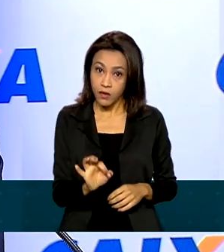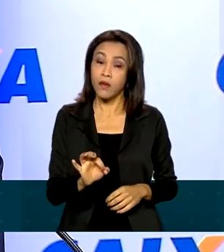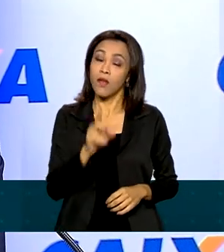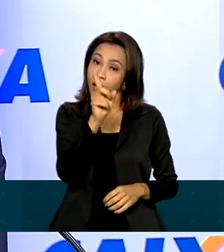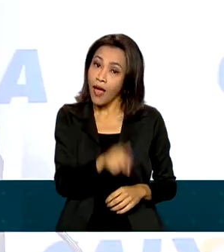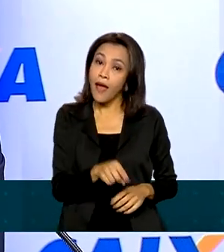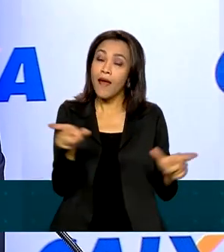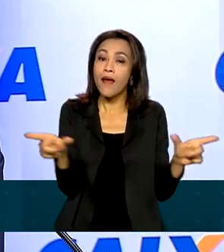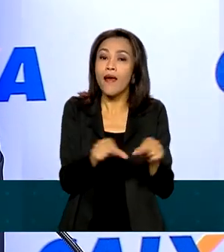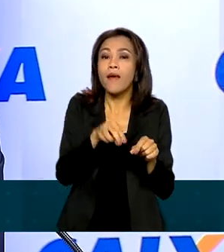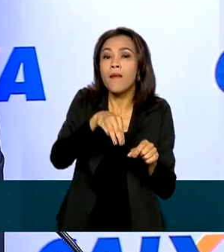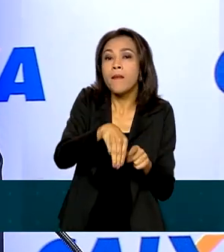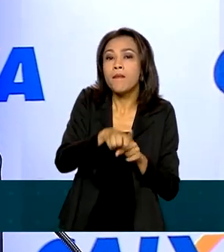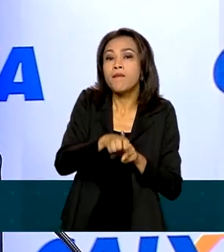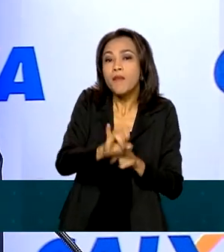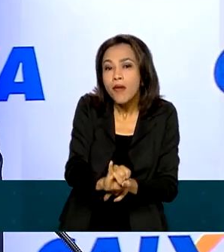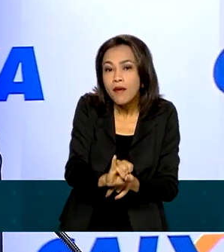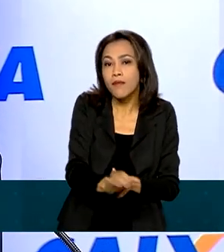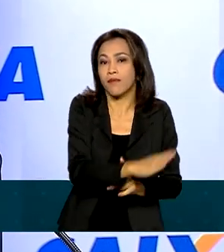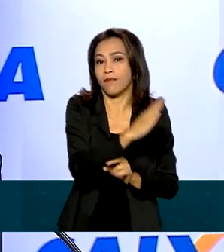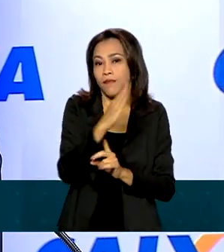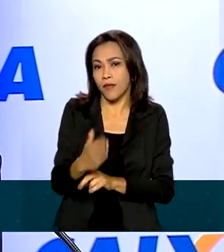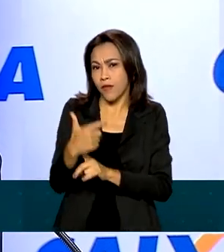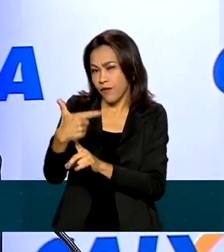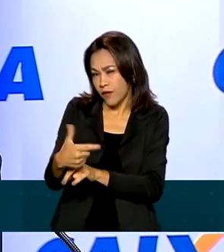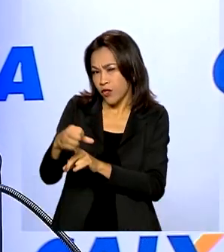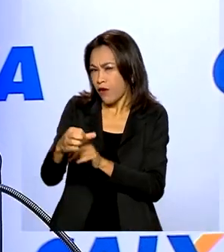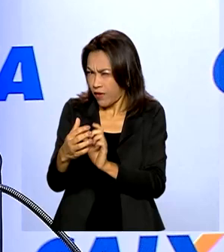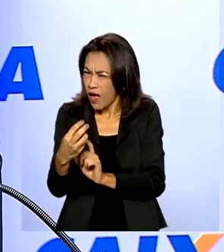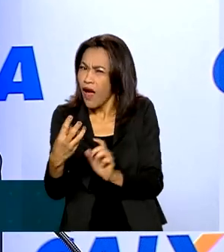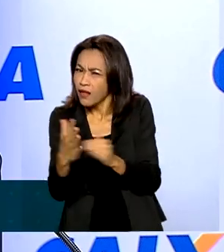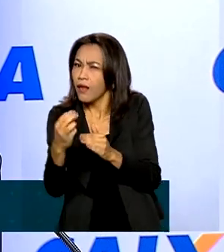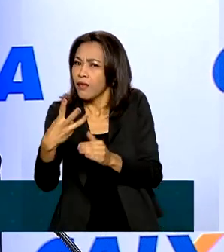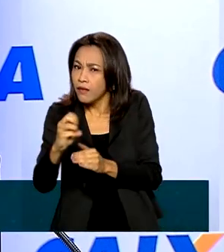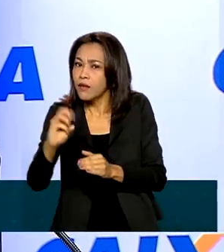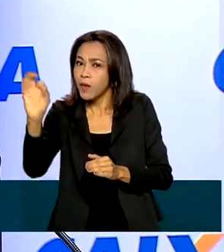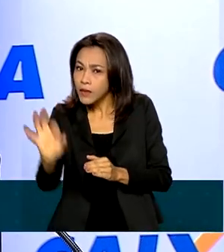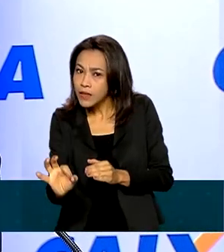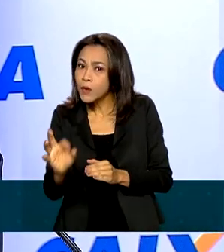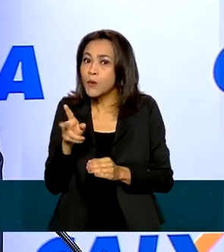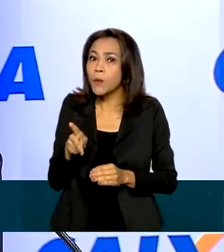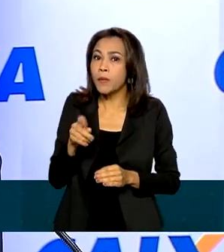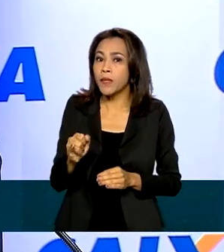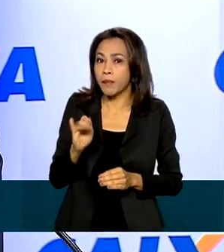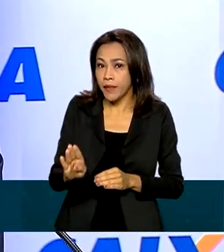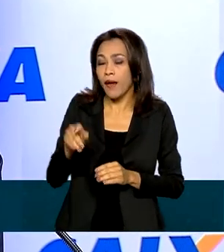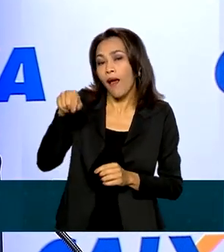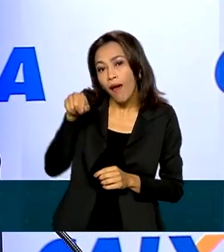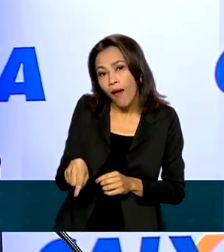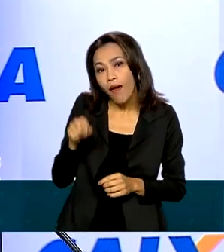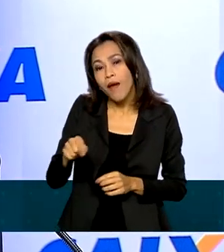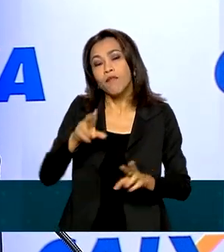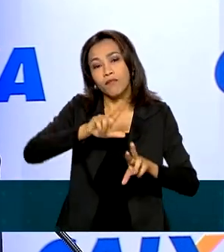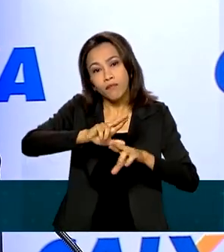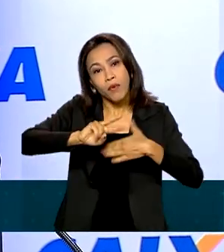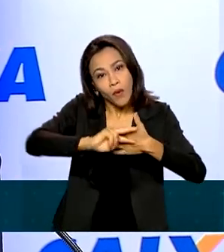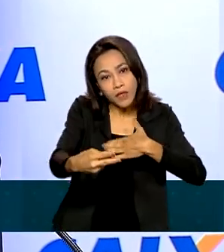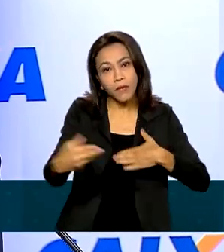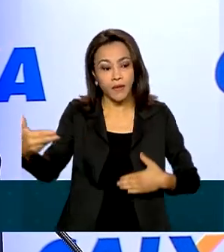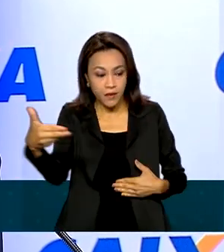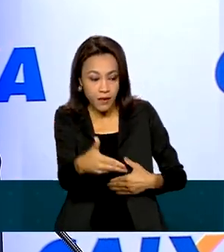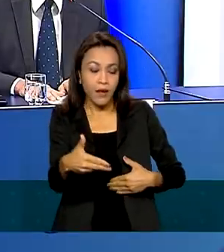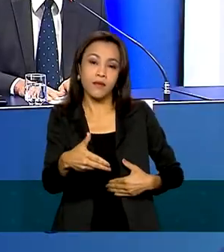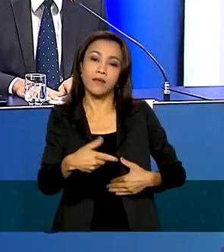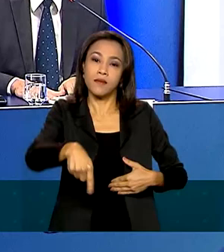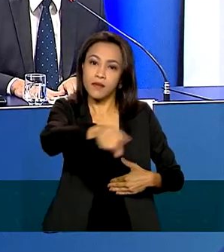pequenas empresas. 29%, eu vou arredondar para 30%, do PIB é gerado também por micro e pequenas